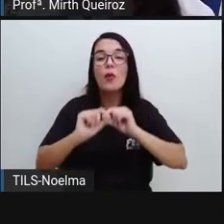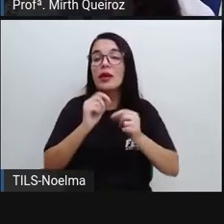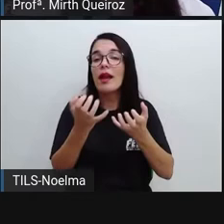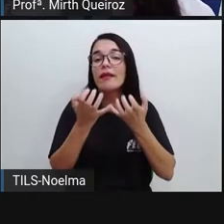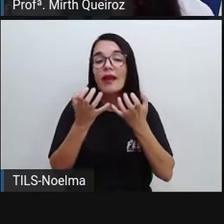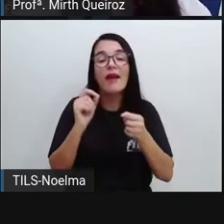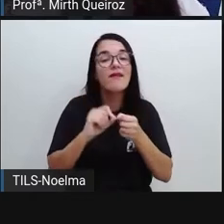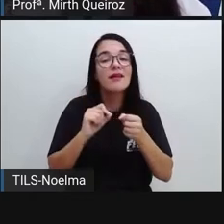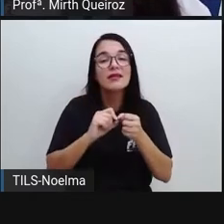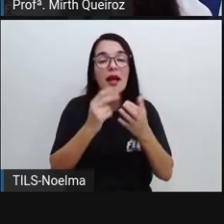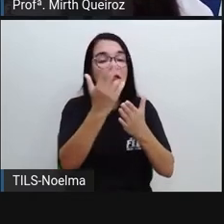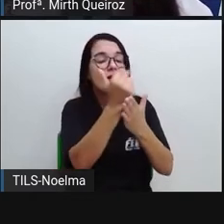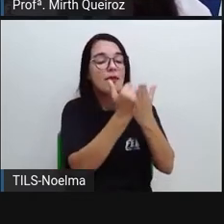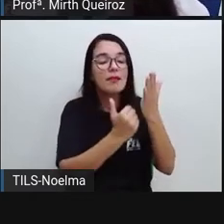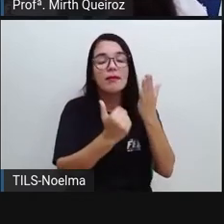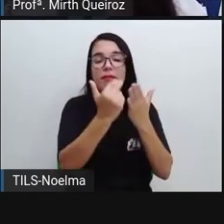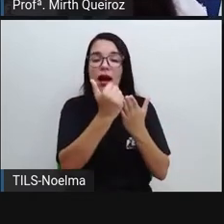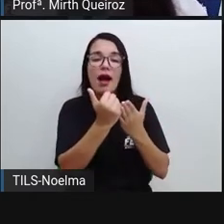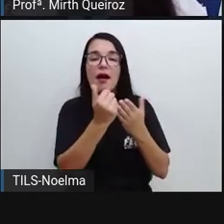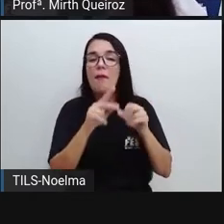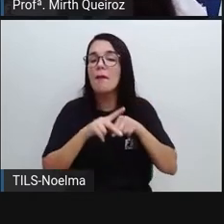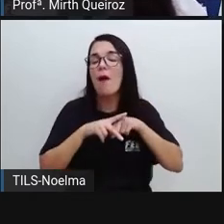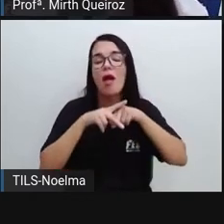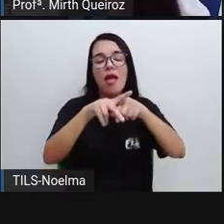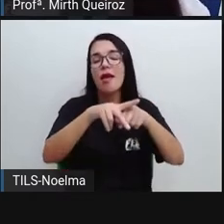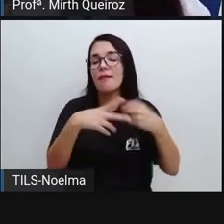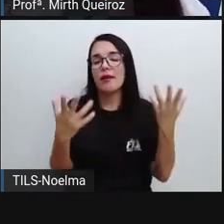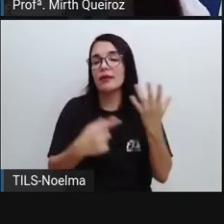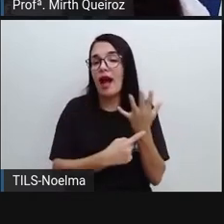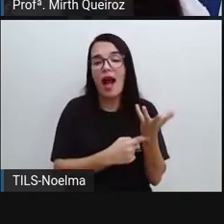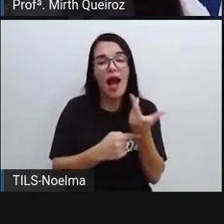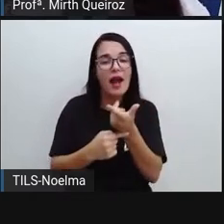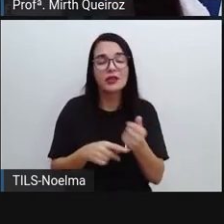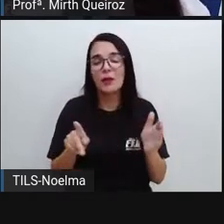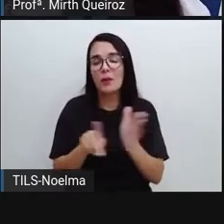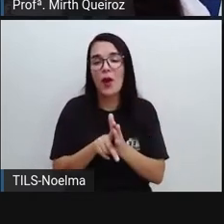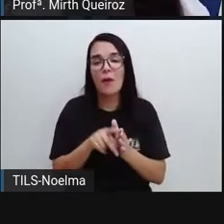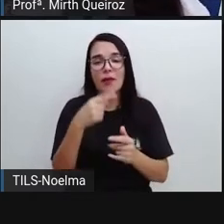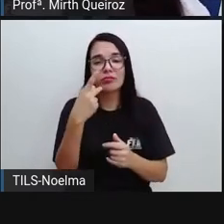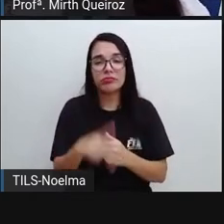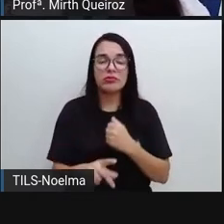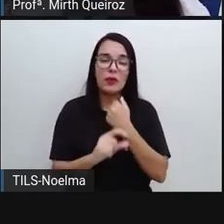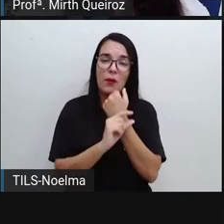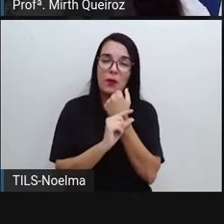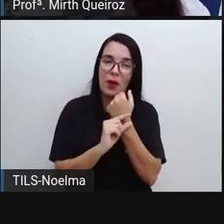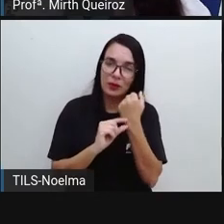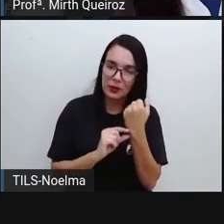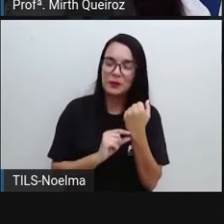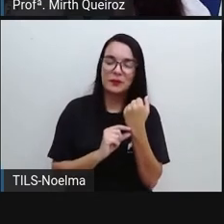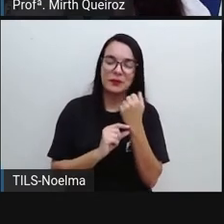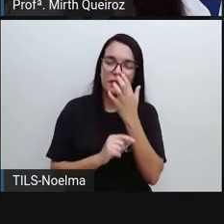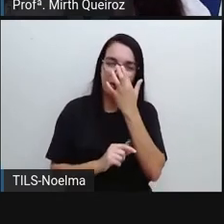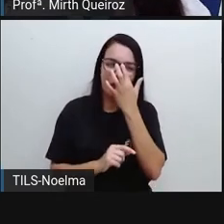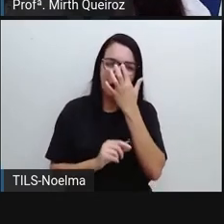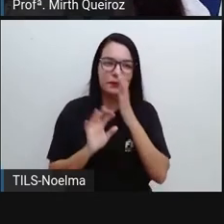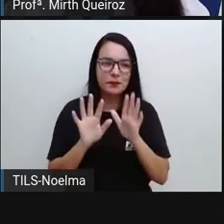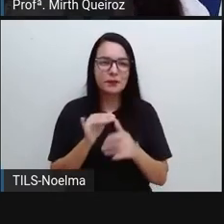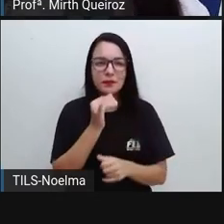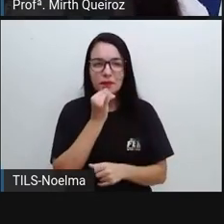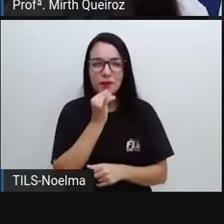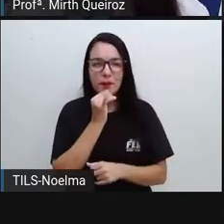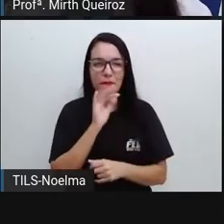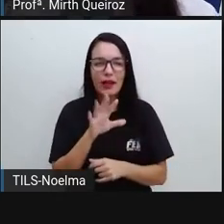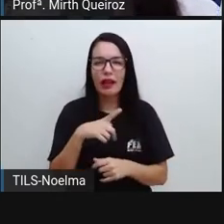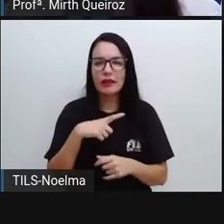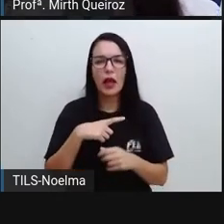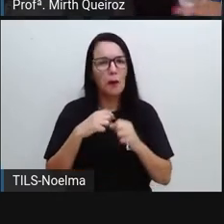utilizar para poder montar o seu poema, certo? Então, pode haver até mesmo um poema que vai ter esses efeitos,